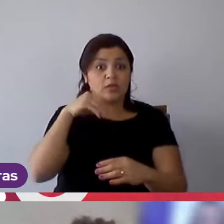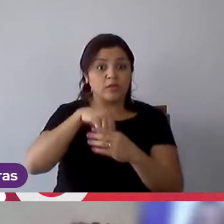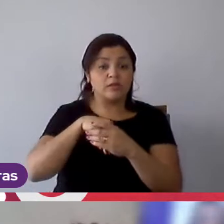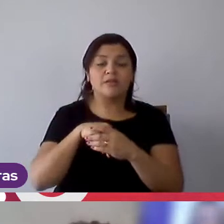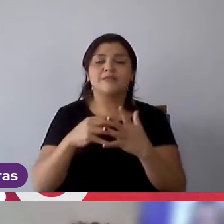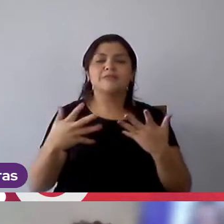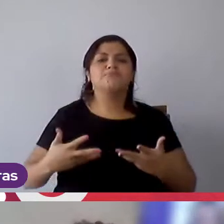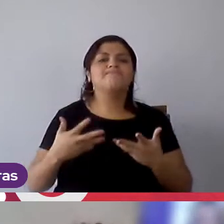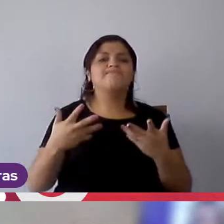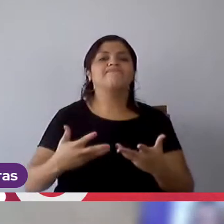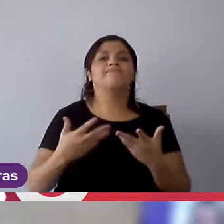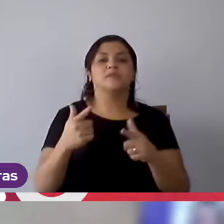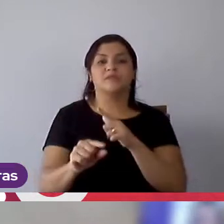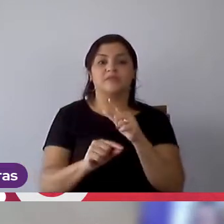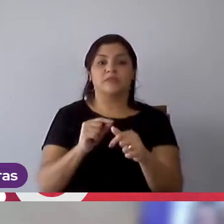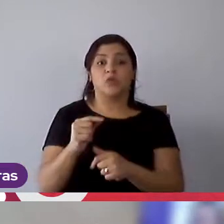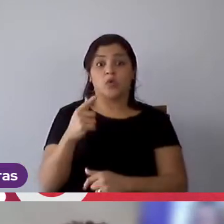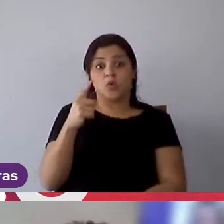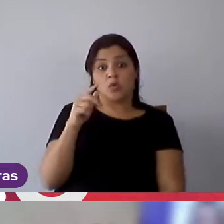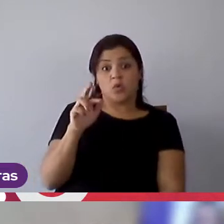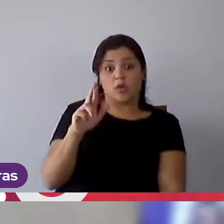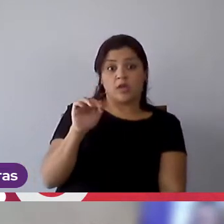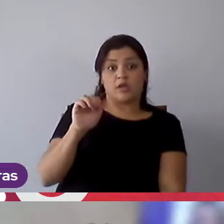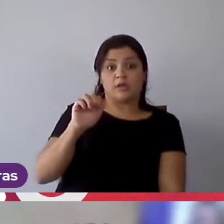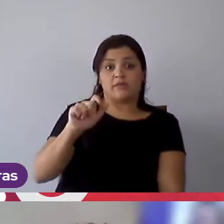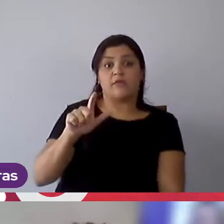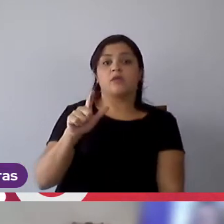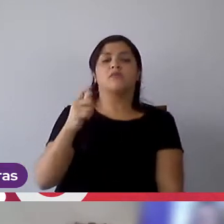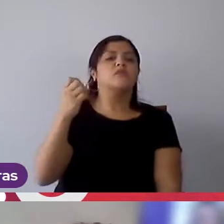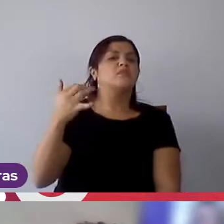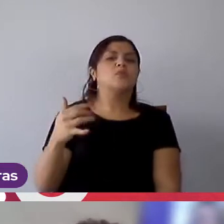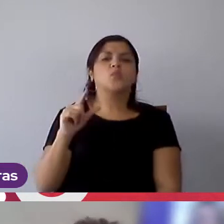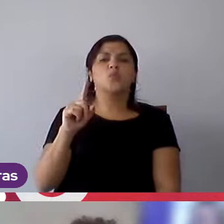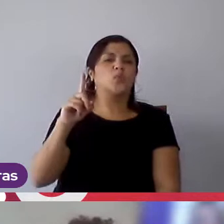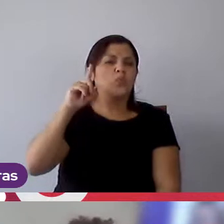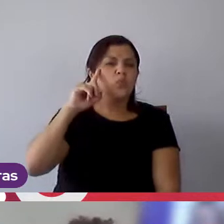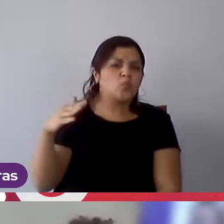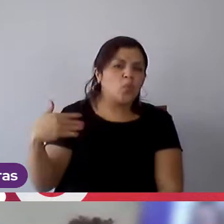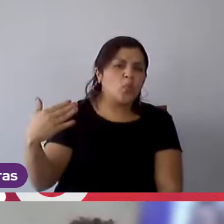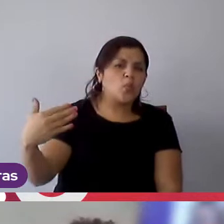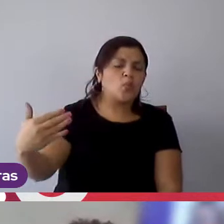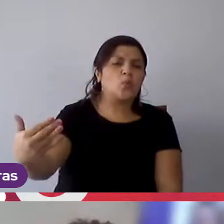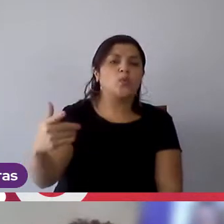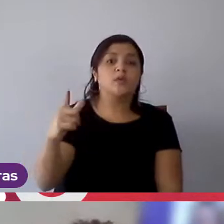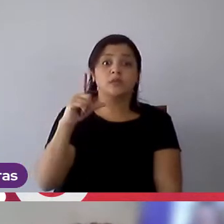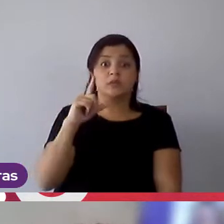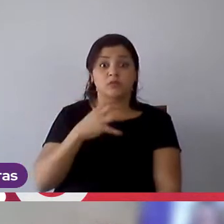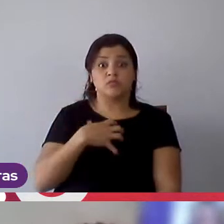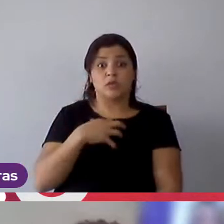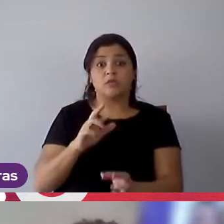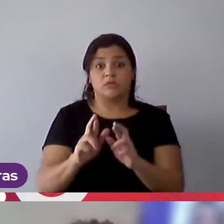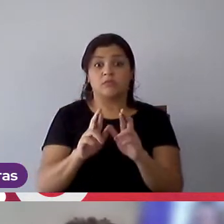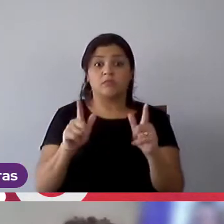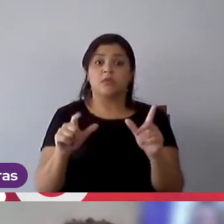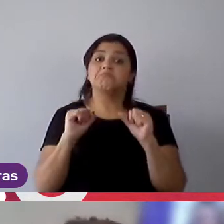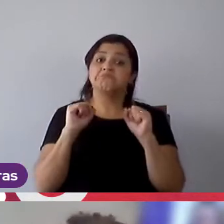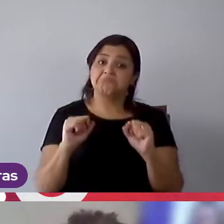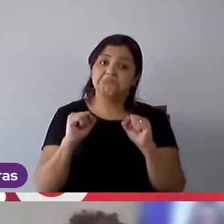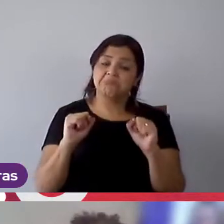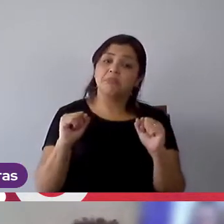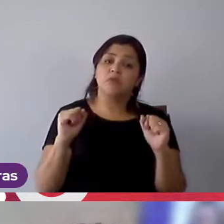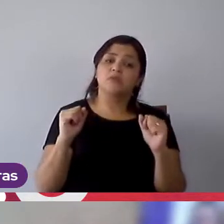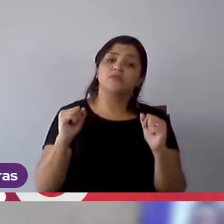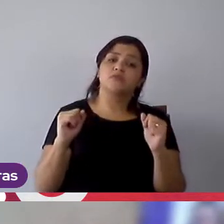motiva, né, como o Rafa falou, todos os dias são diferentes, né, pode acontecer de tudo,